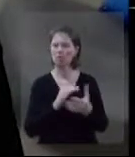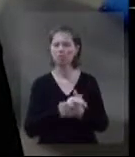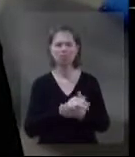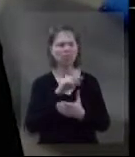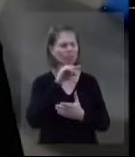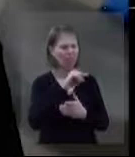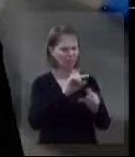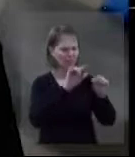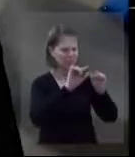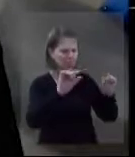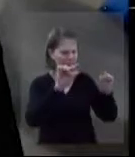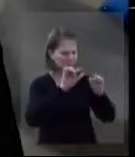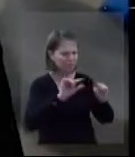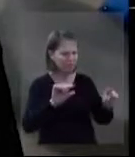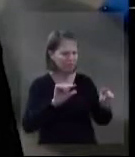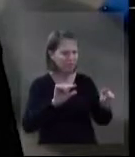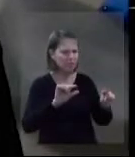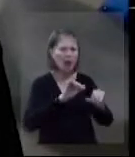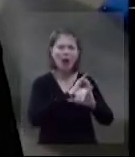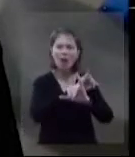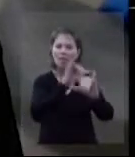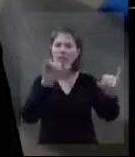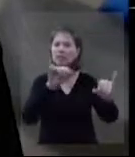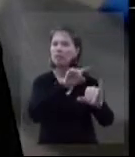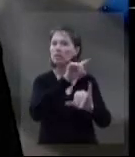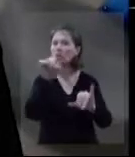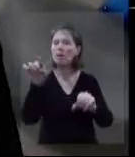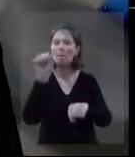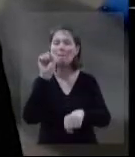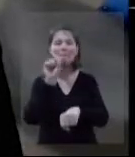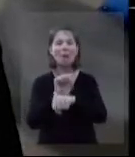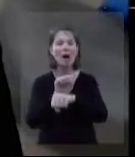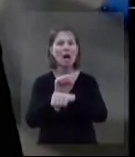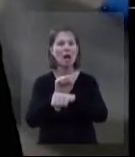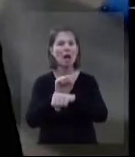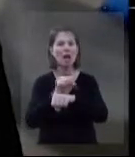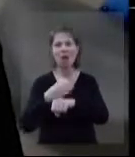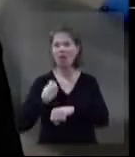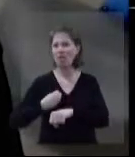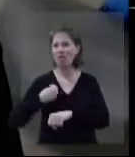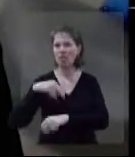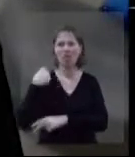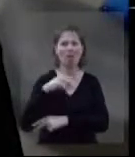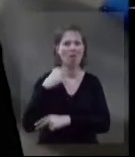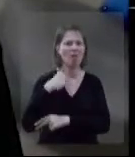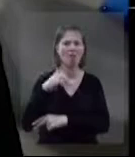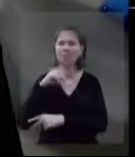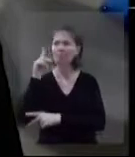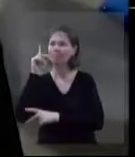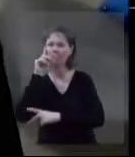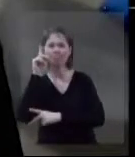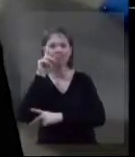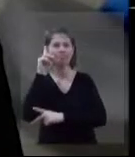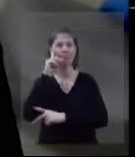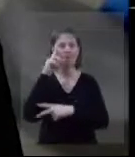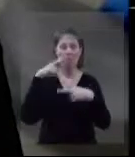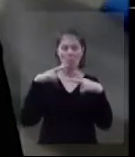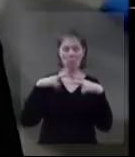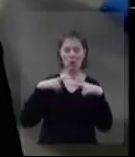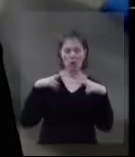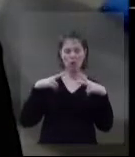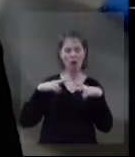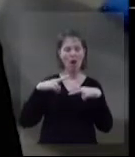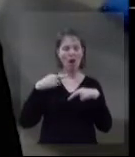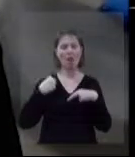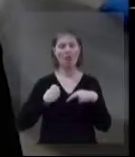Esse versículo nos convida a fazermos uma pausa na nossa correria diária. Pausa para pensar na vida em geral e sobre a